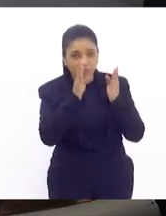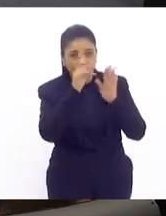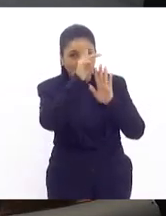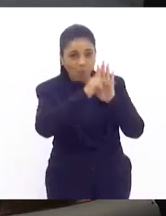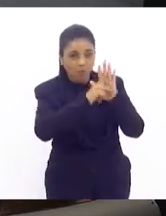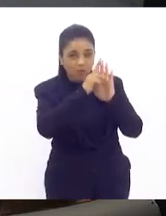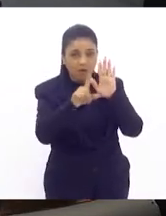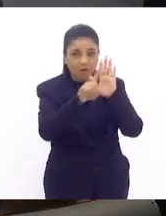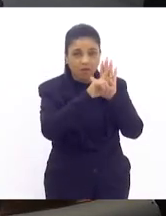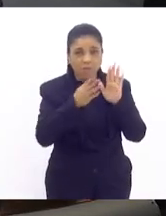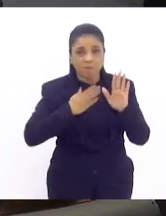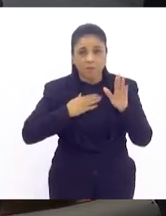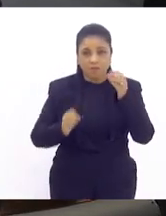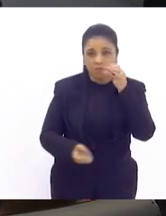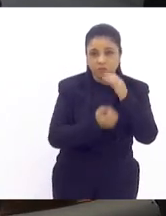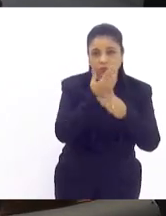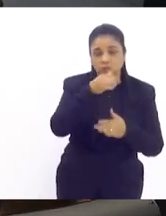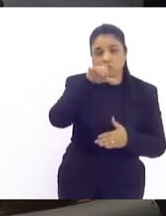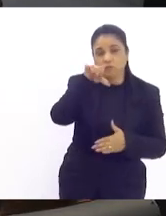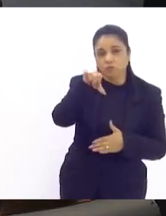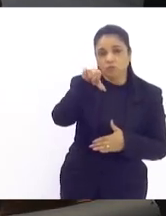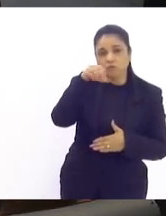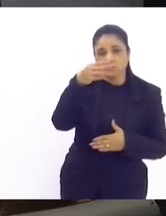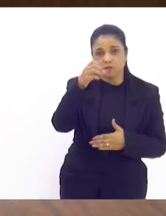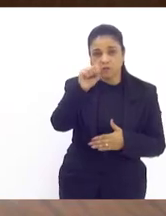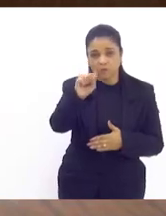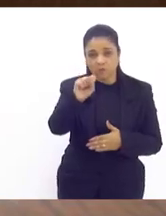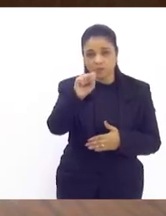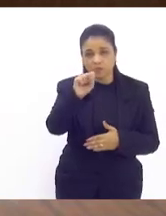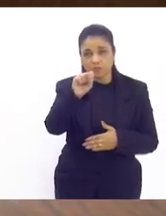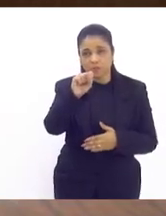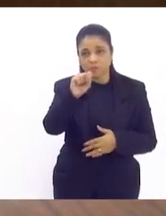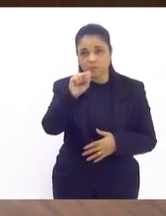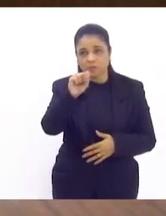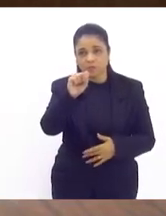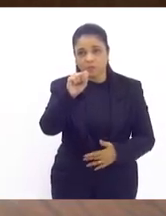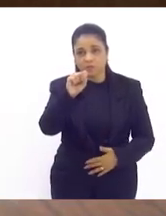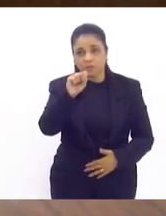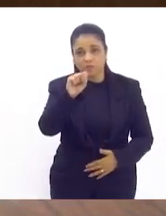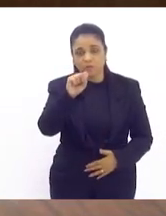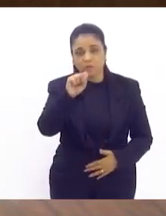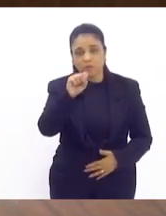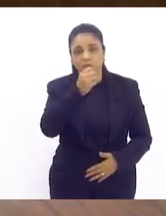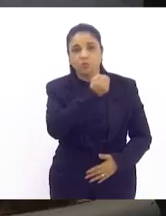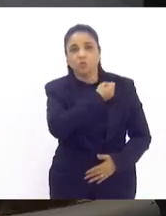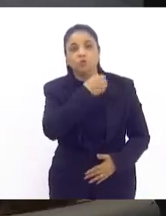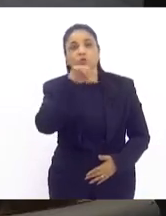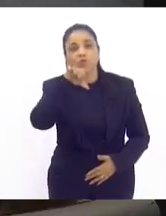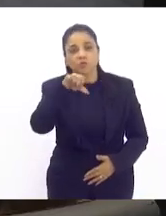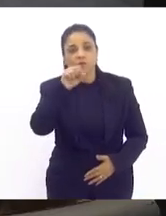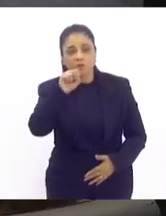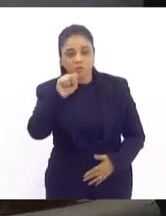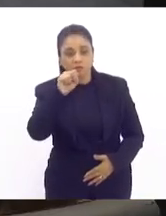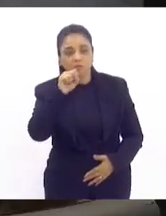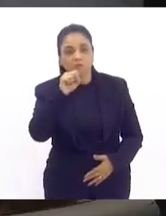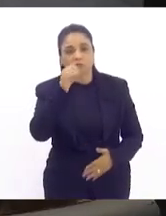de lei de minha autoria número 98 por favor 98 meu